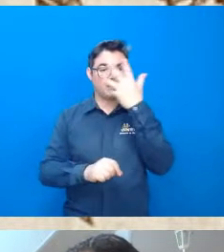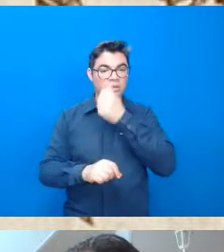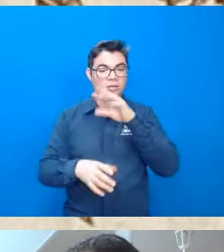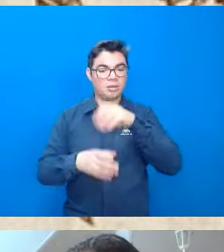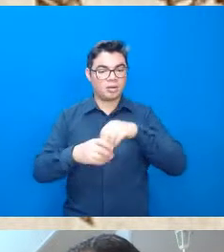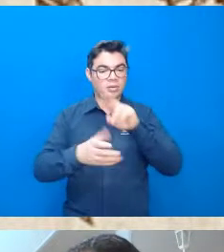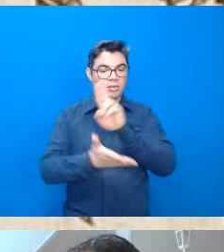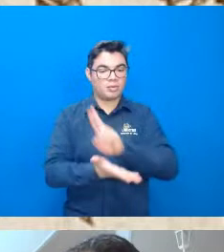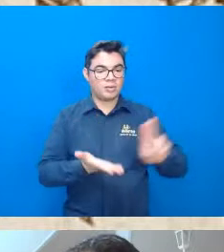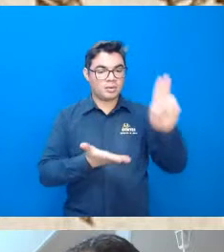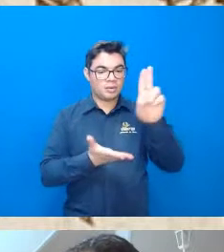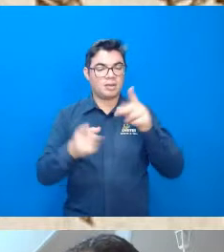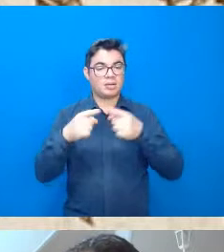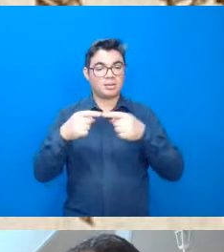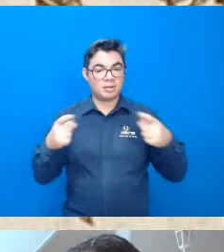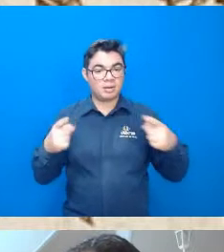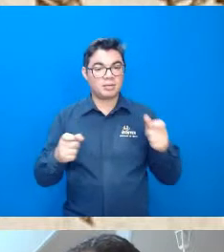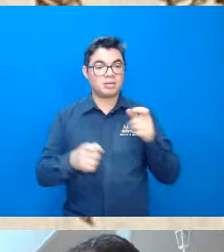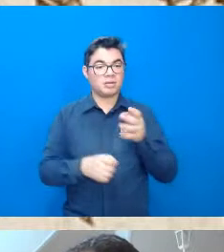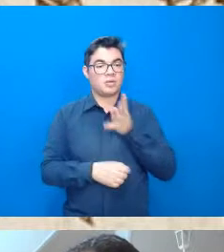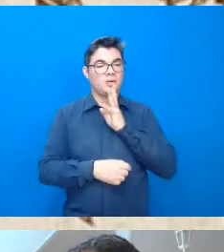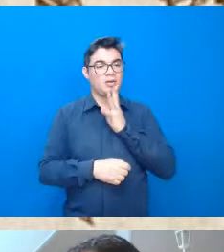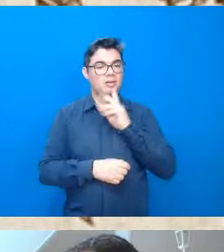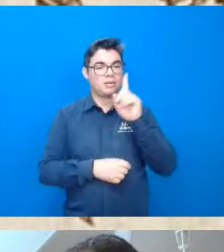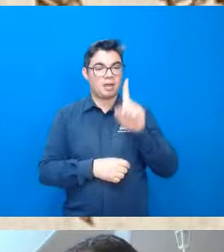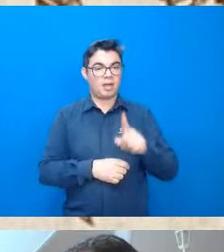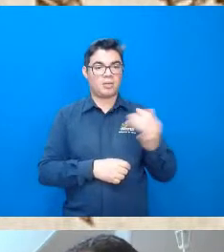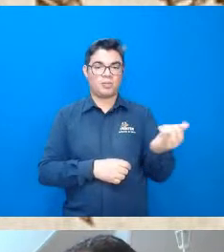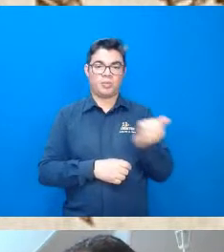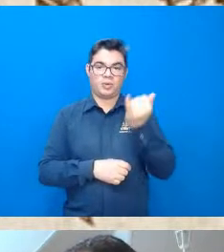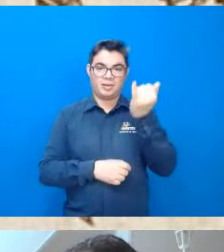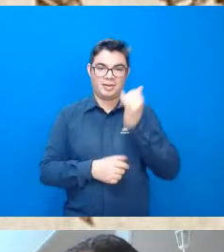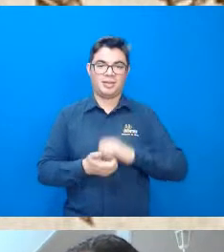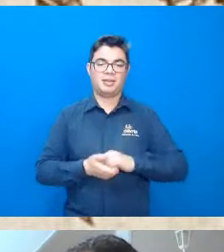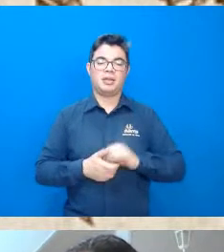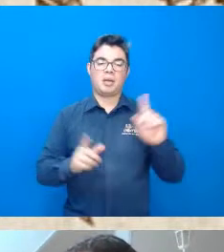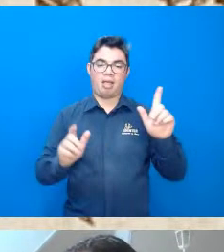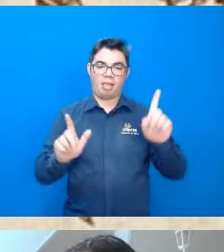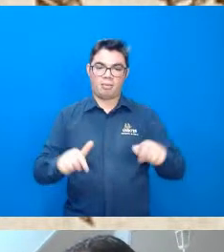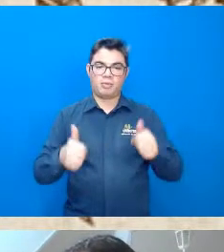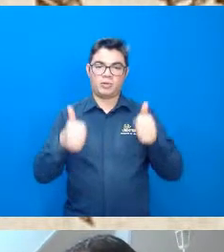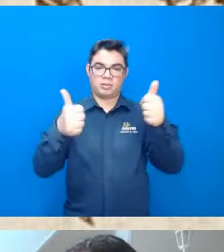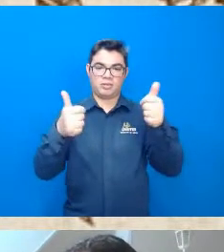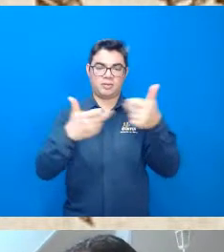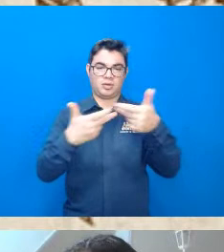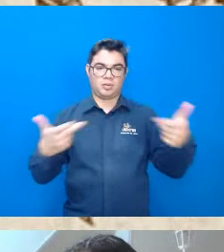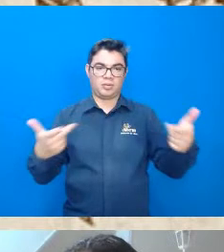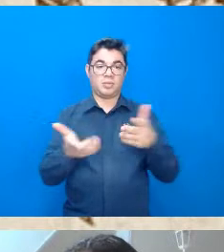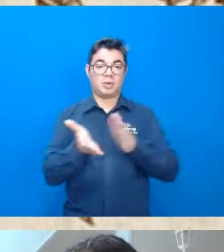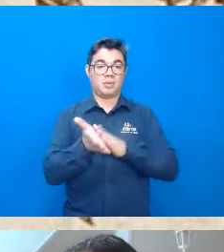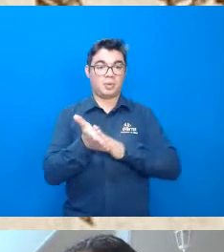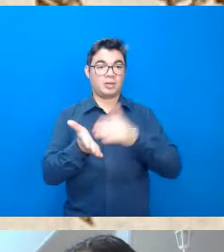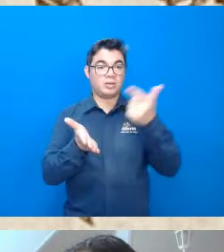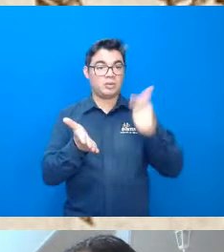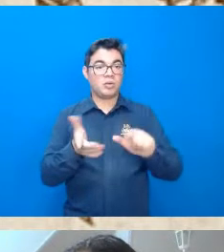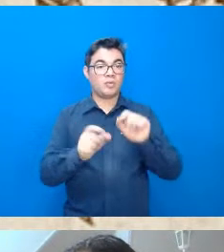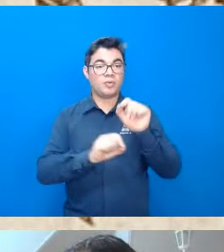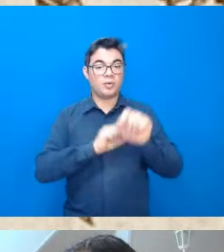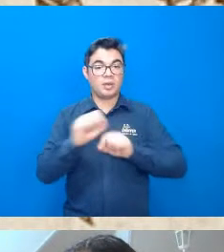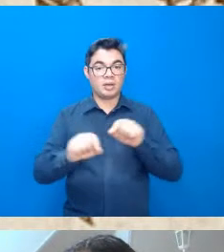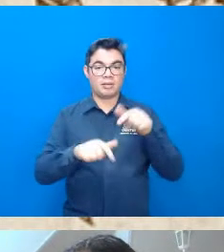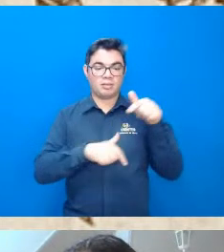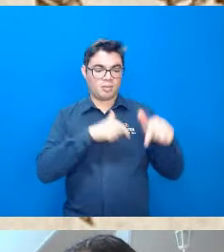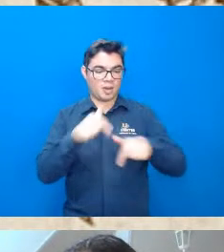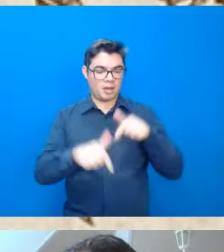e para a ciência a gente reconhece isso como é muito positivo né então parabéns né pela sua linda